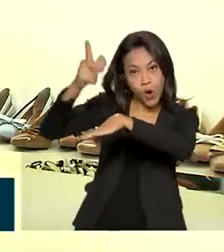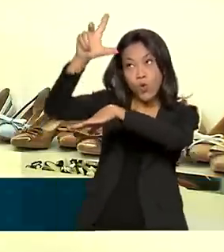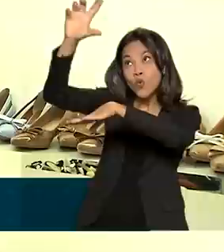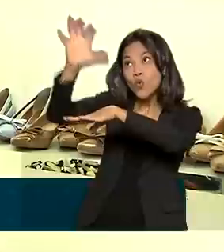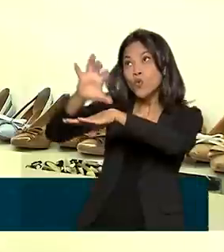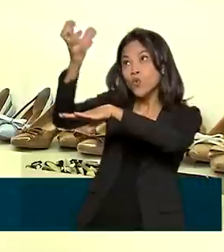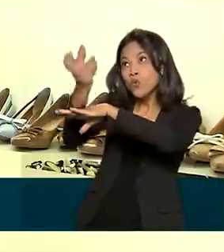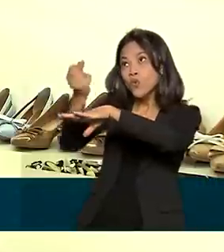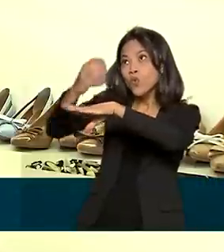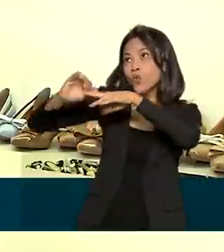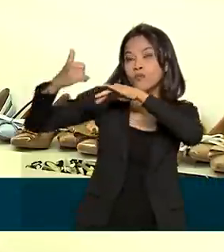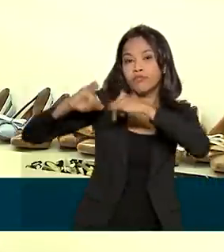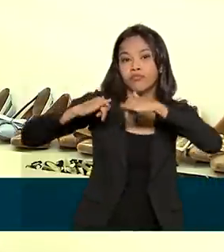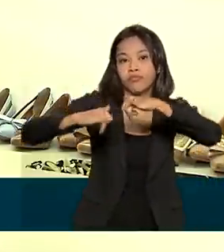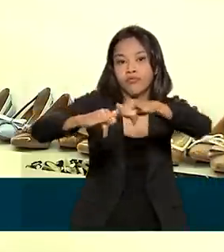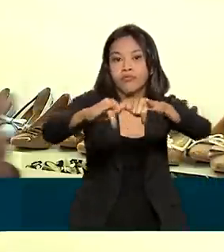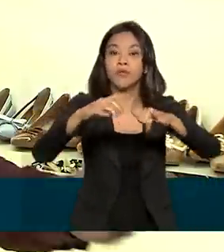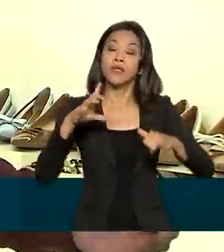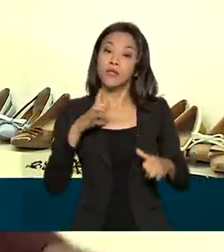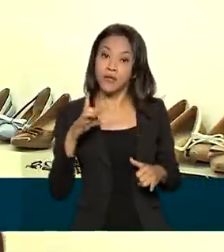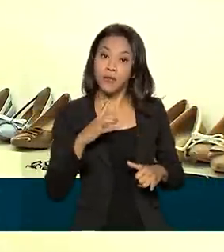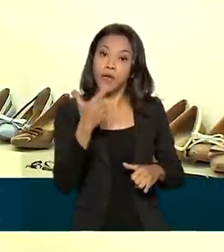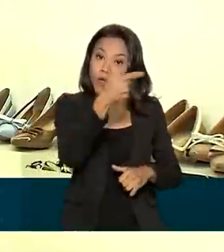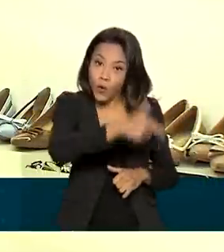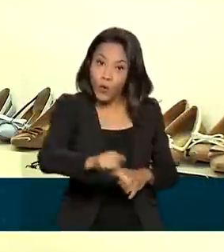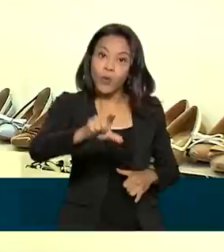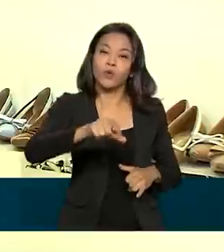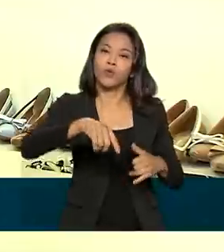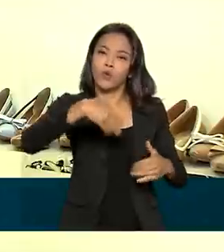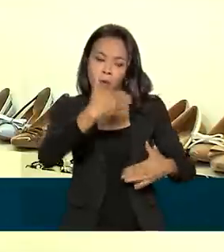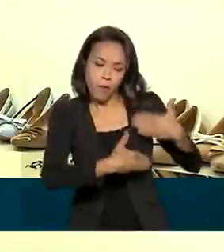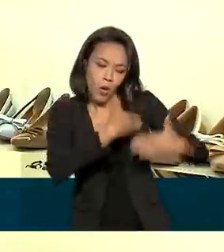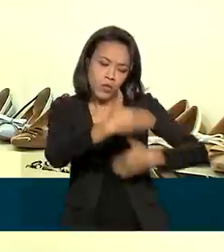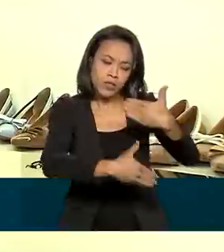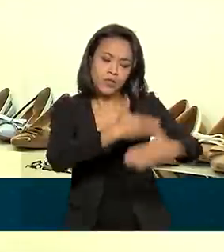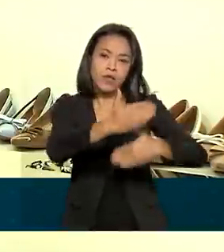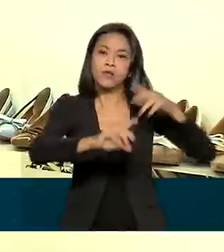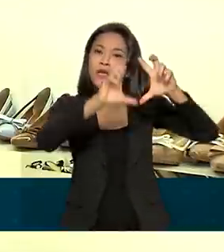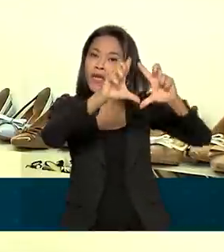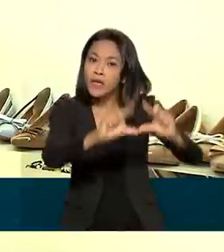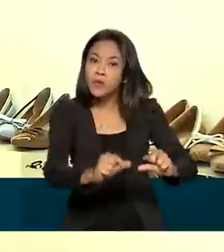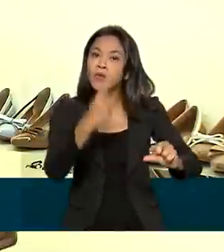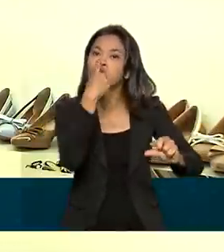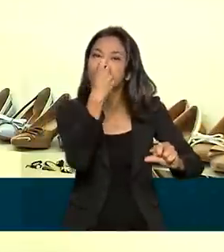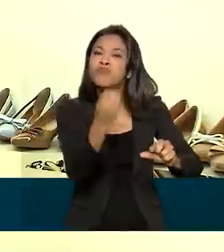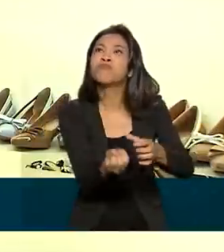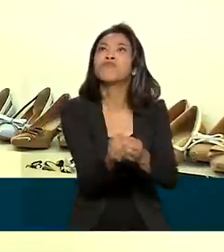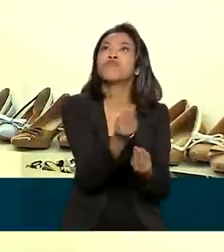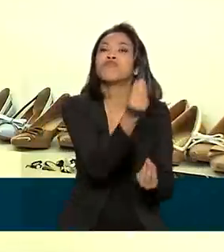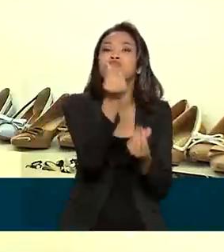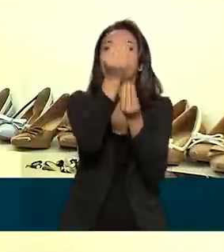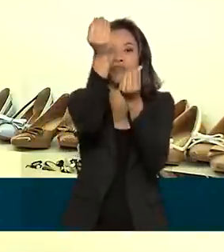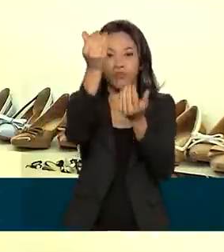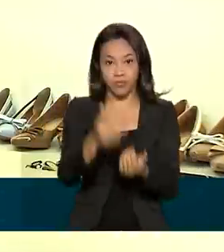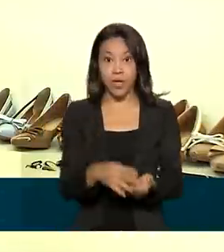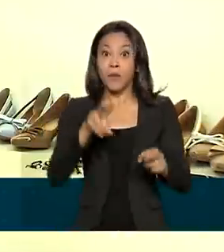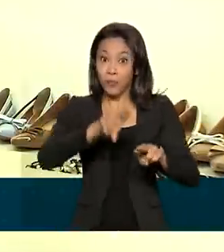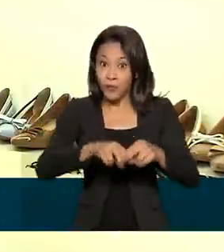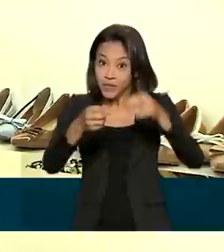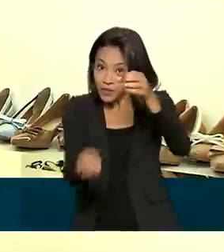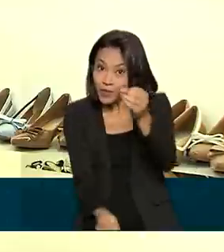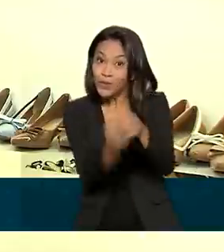processos de produção que geram menos resíduos e poluentes. A preocupação ambiental fez nascer o selo